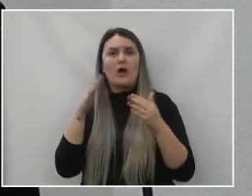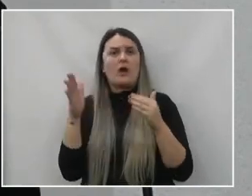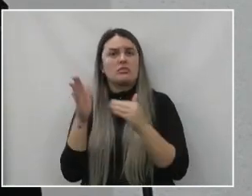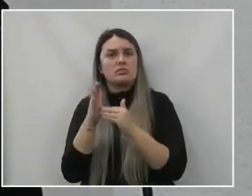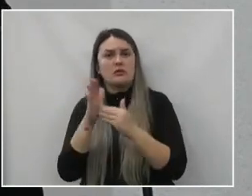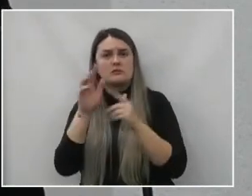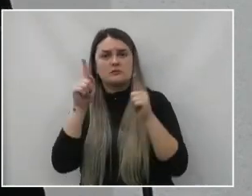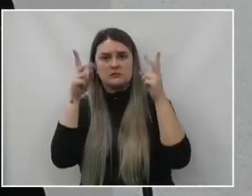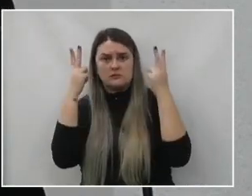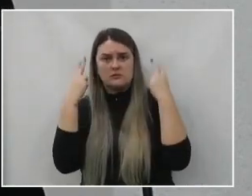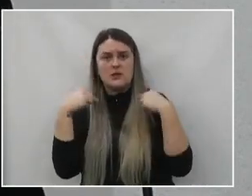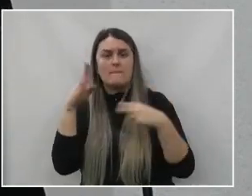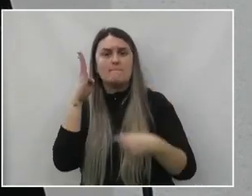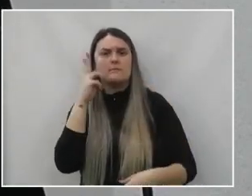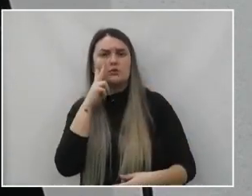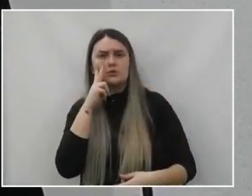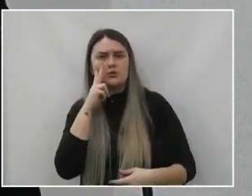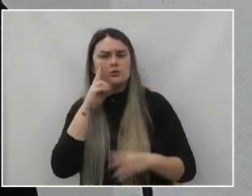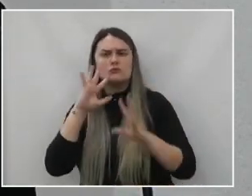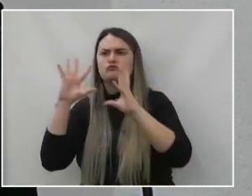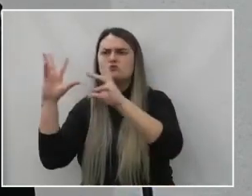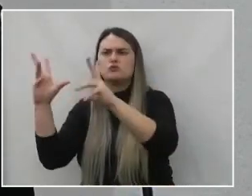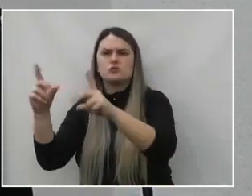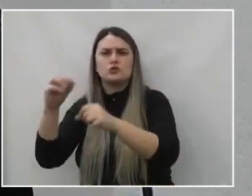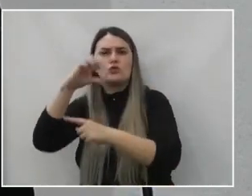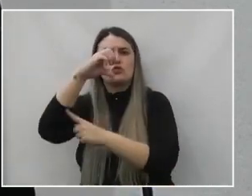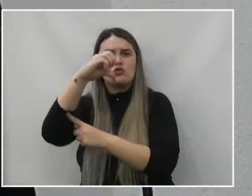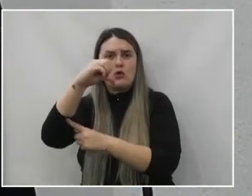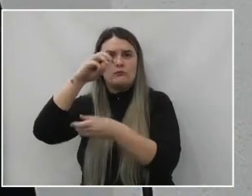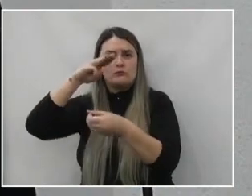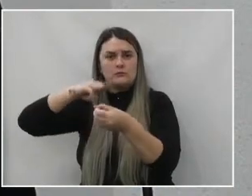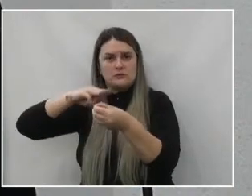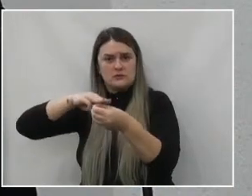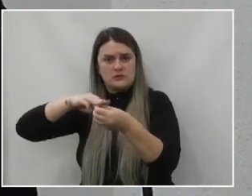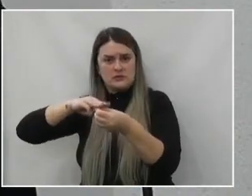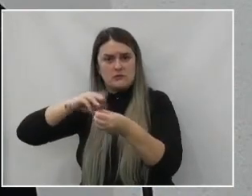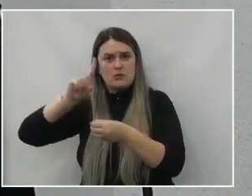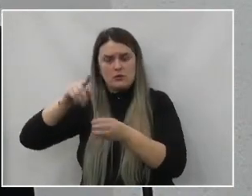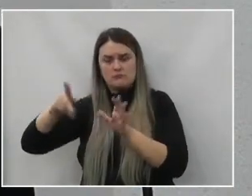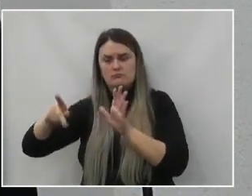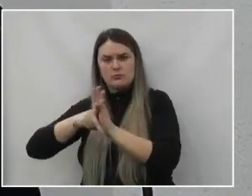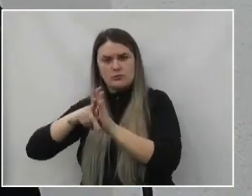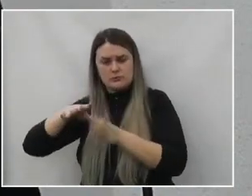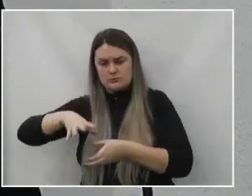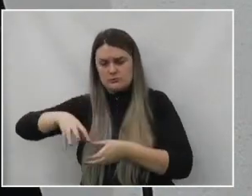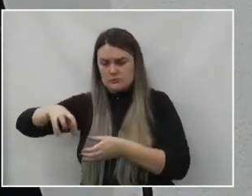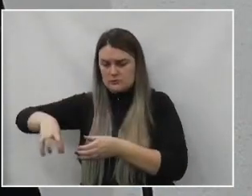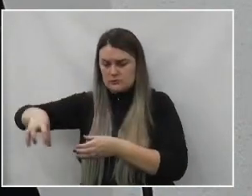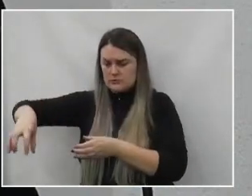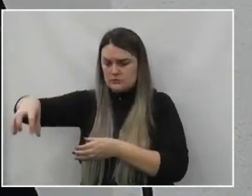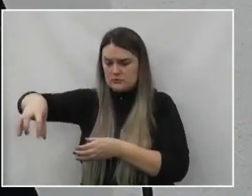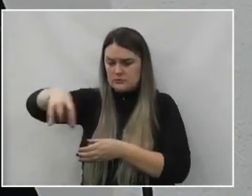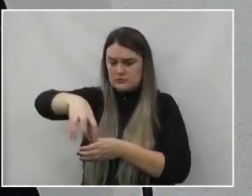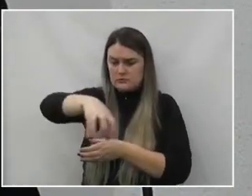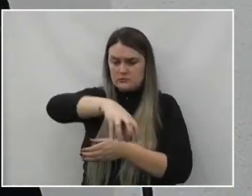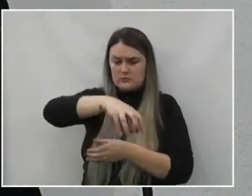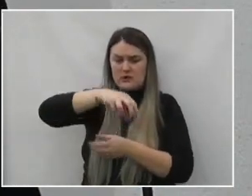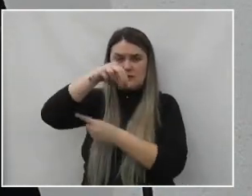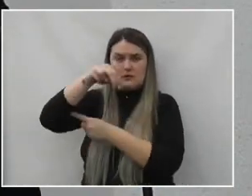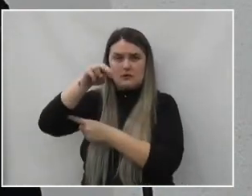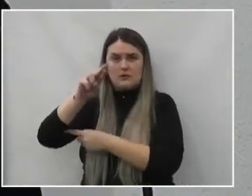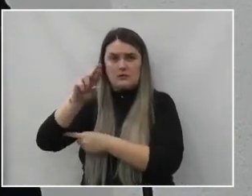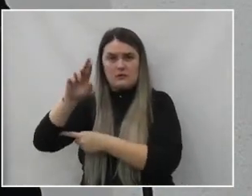Geral Carneiro, Bituruna, enfim, o total de mais nove municípios que pertencem, com todas as suas escolas e colégios,